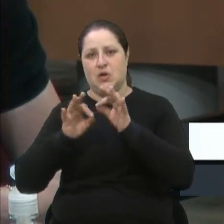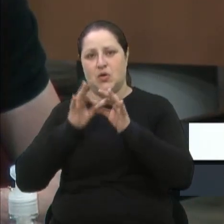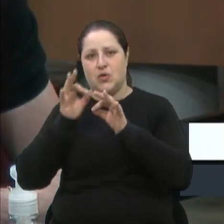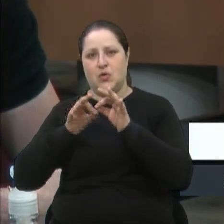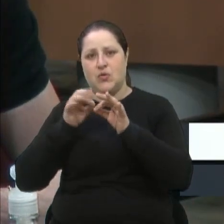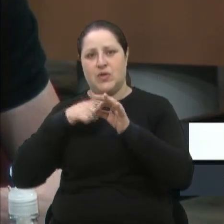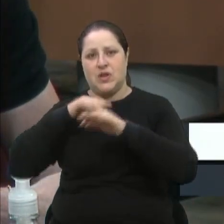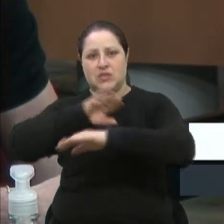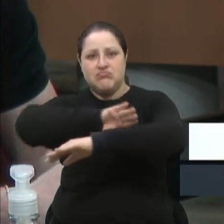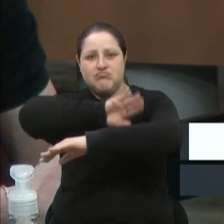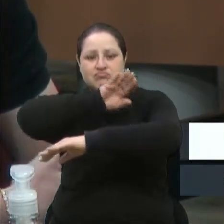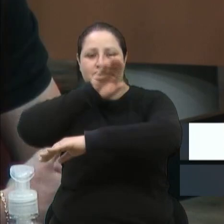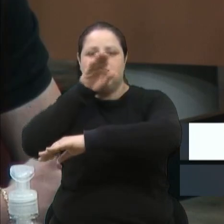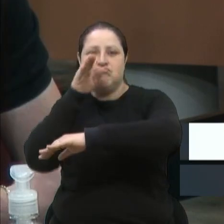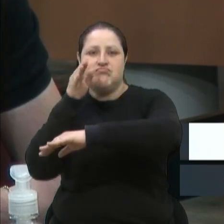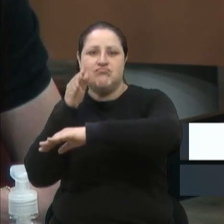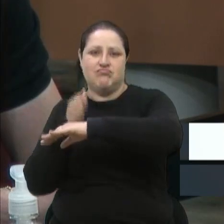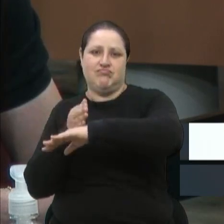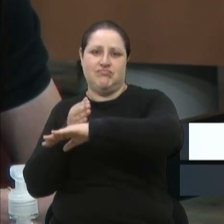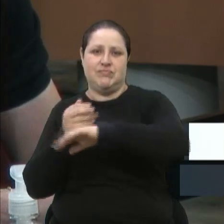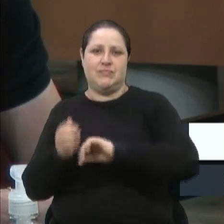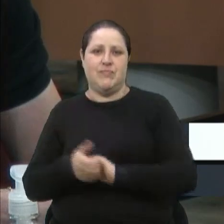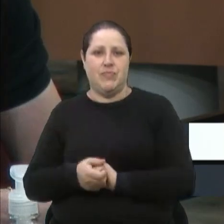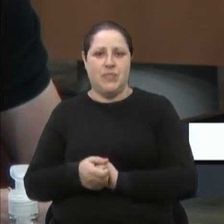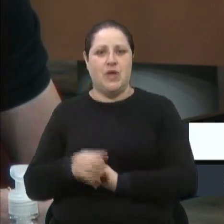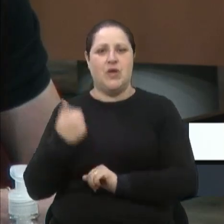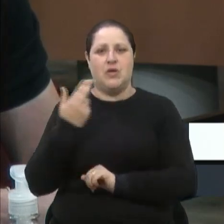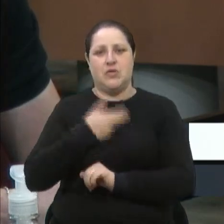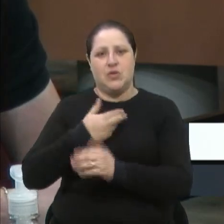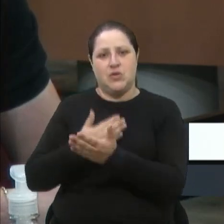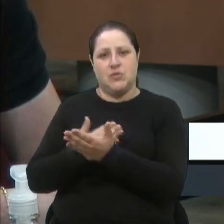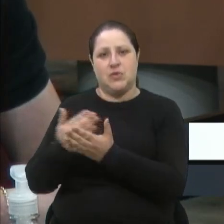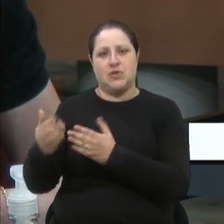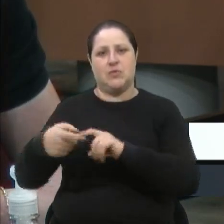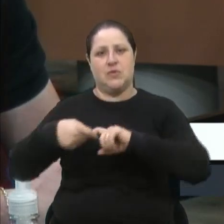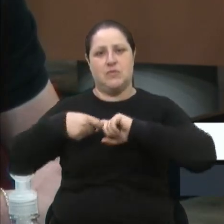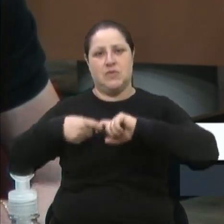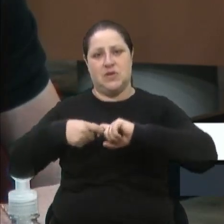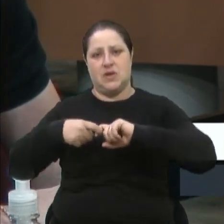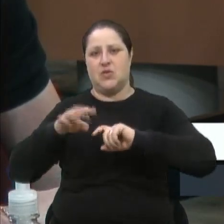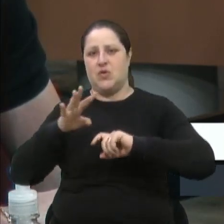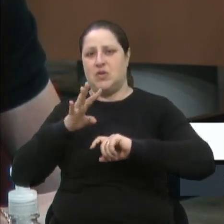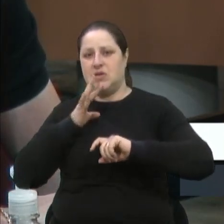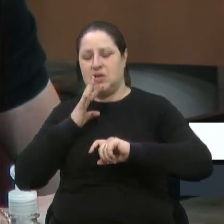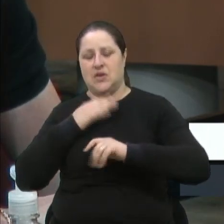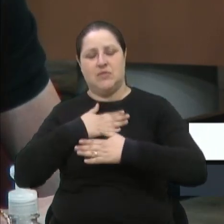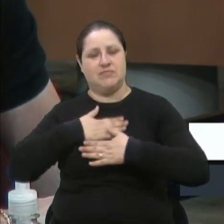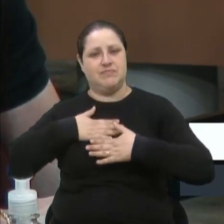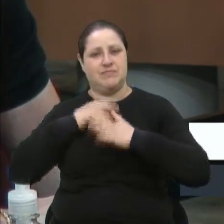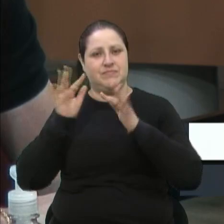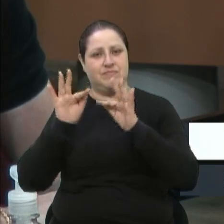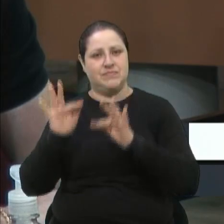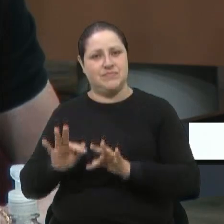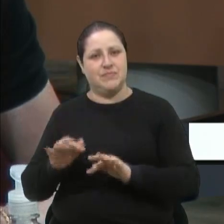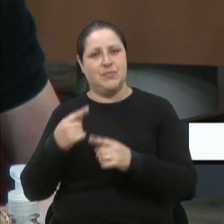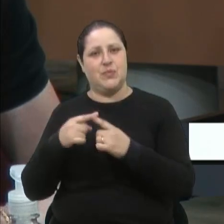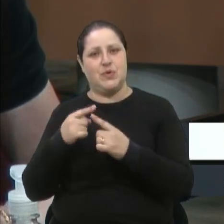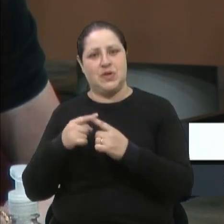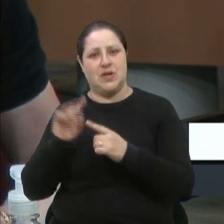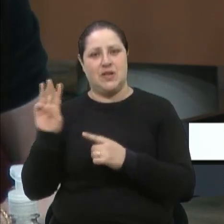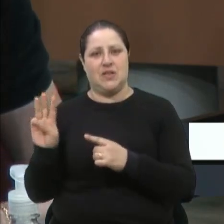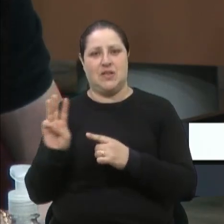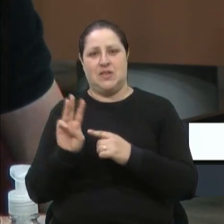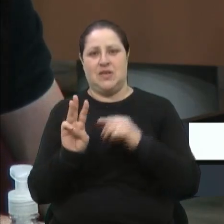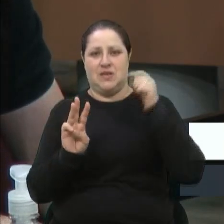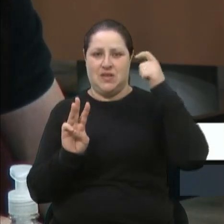Foi lá que a gente começou, enfim, amizade, se conhecer. Foi muito gratificante, porque o trio vinha sempre lá. Mas, olhando o